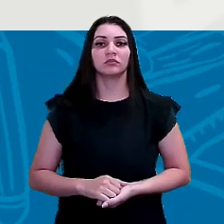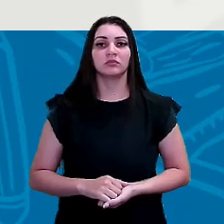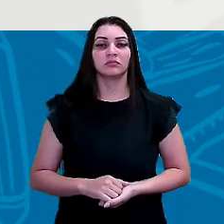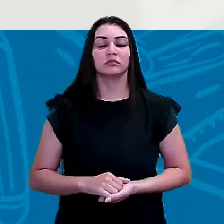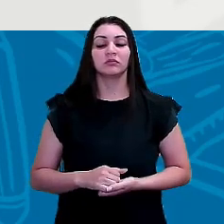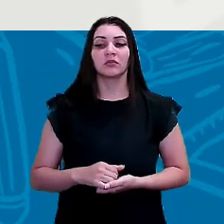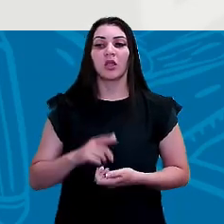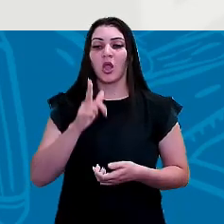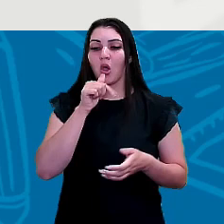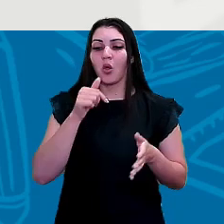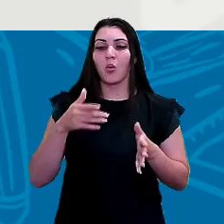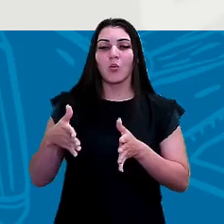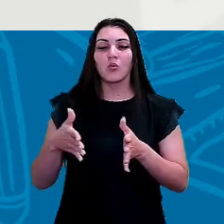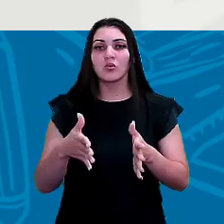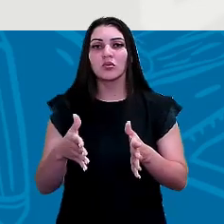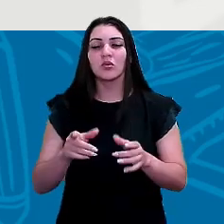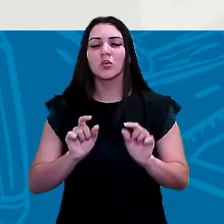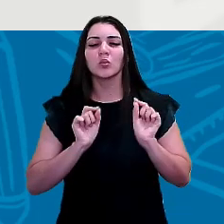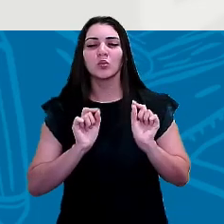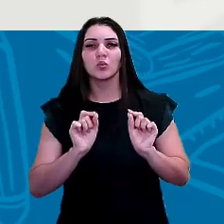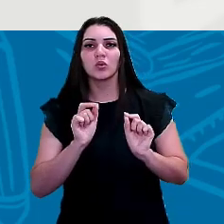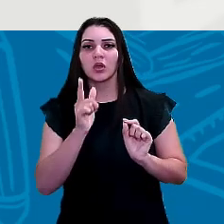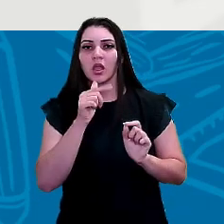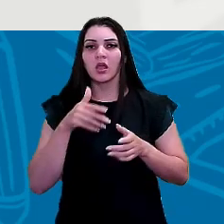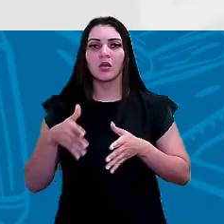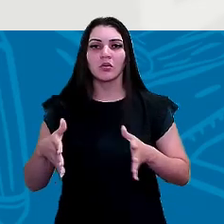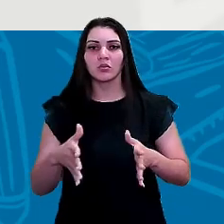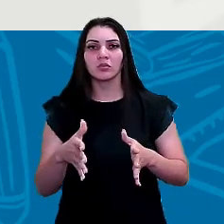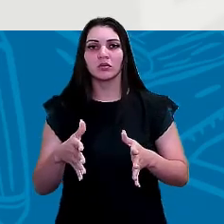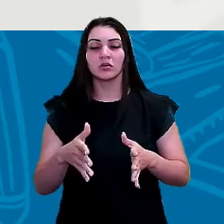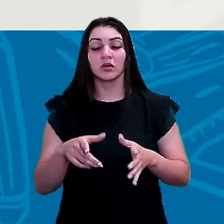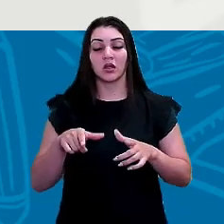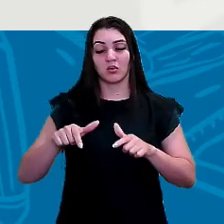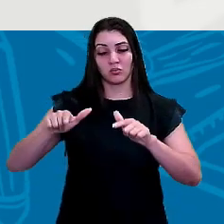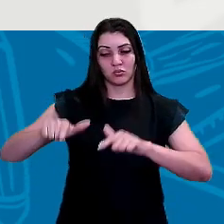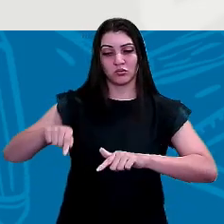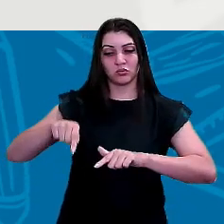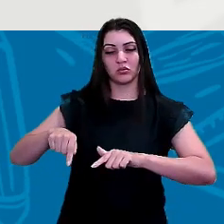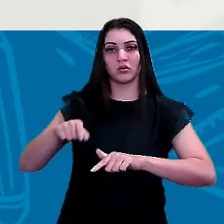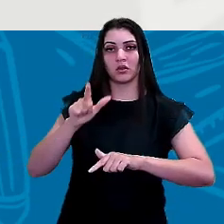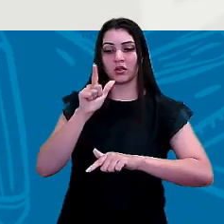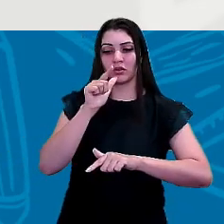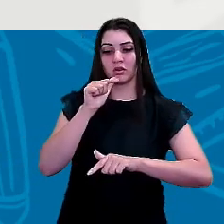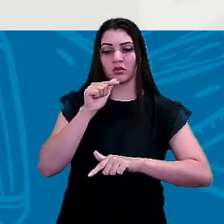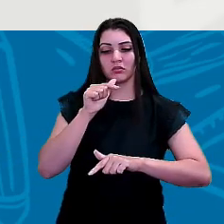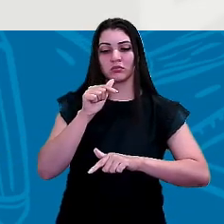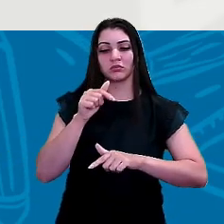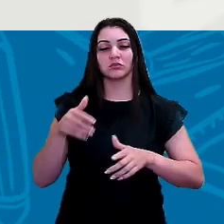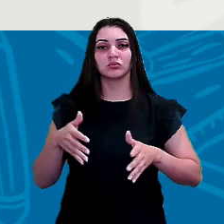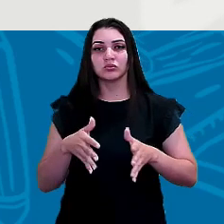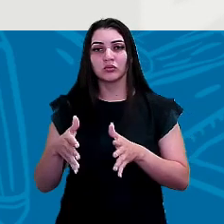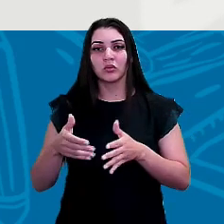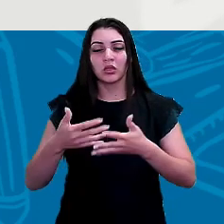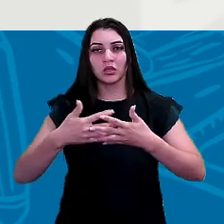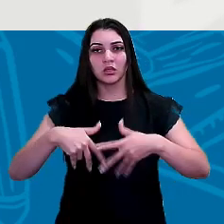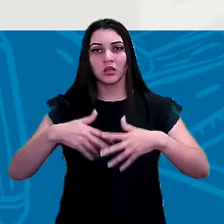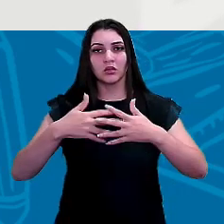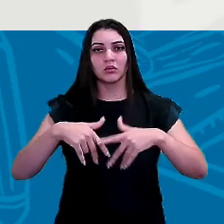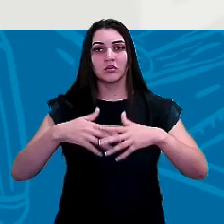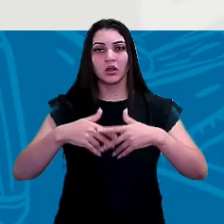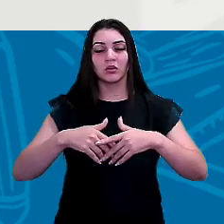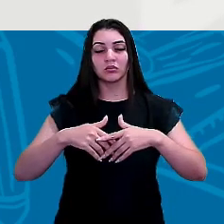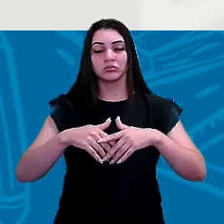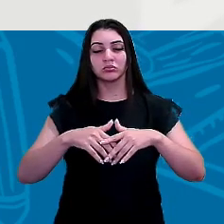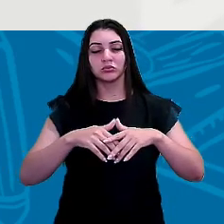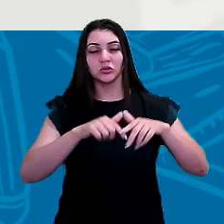os rios o que é um rio? né? o rio é um curso de água que corre naturalmente de uma área mais alta